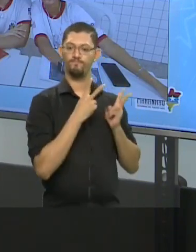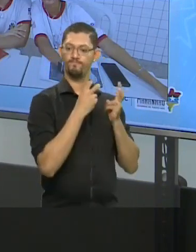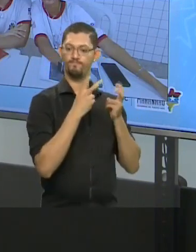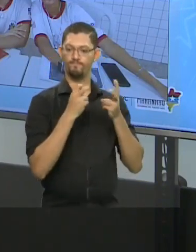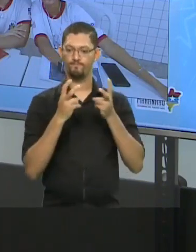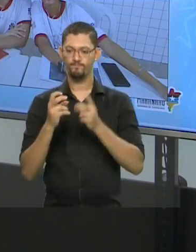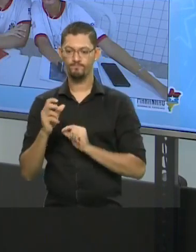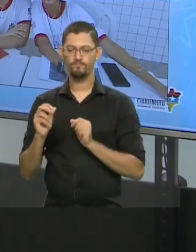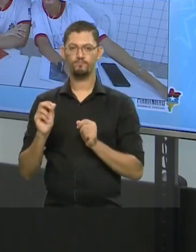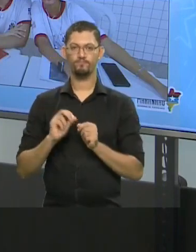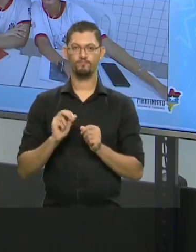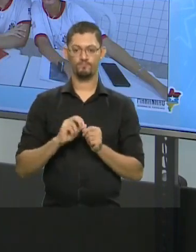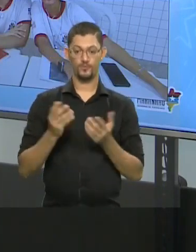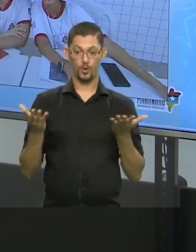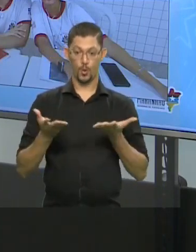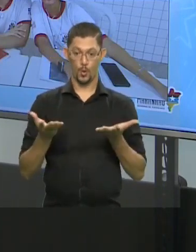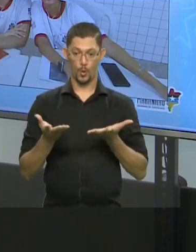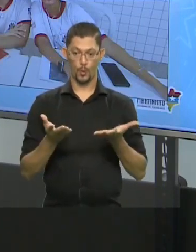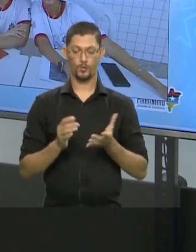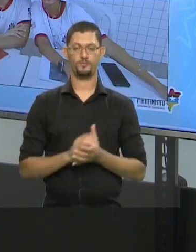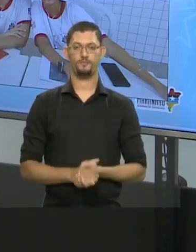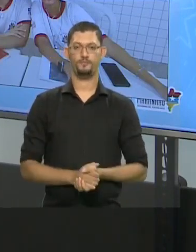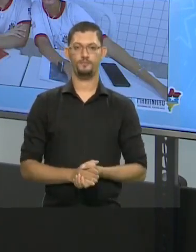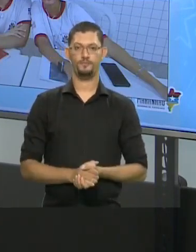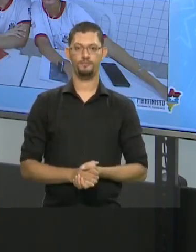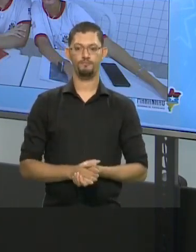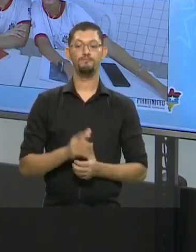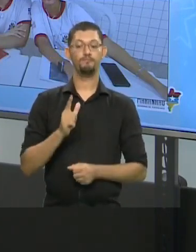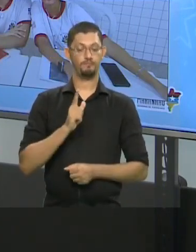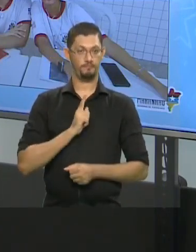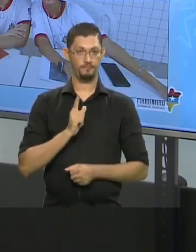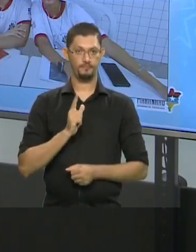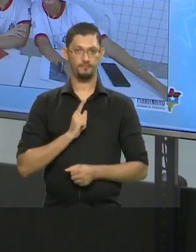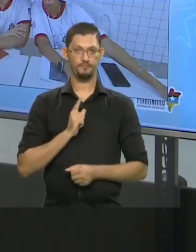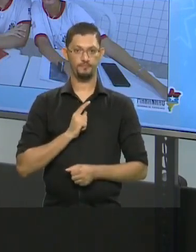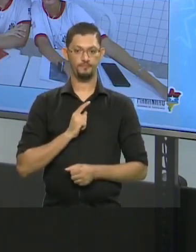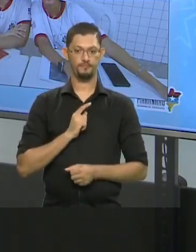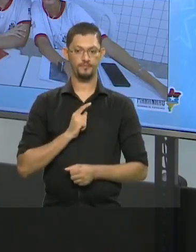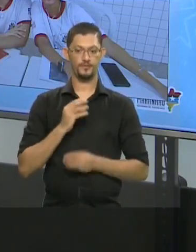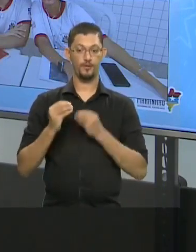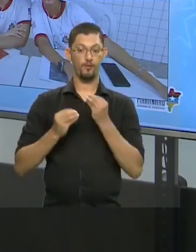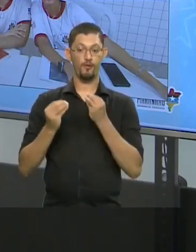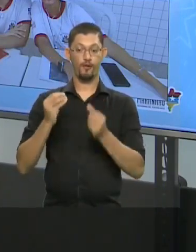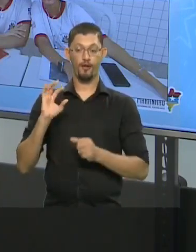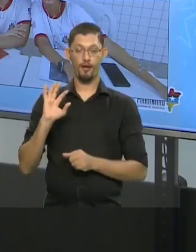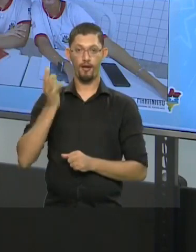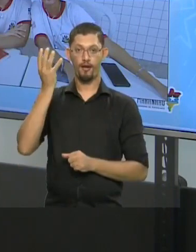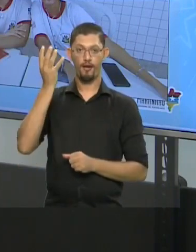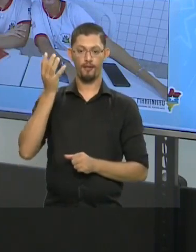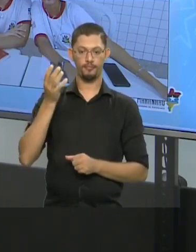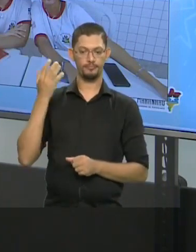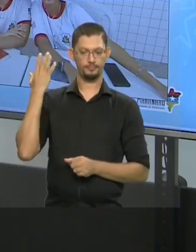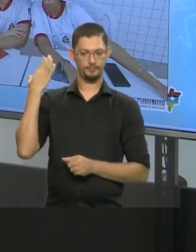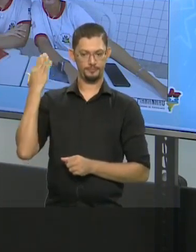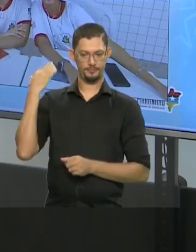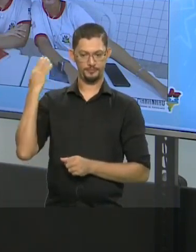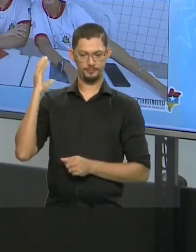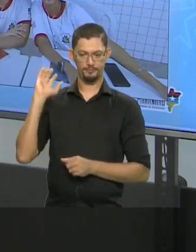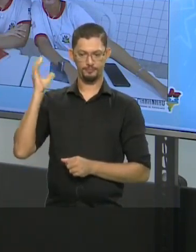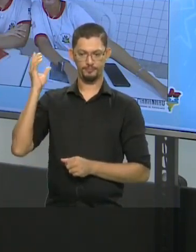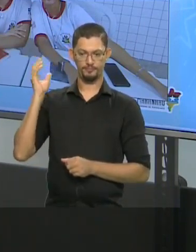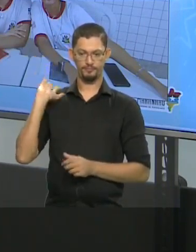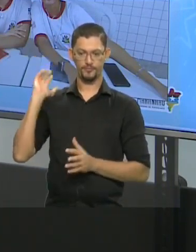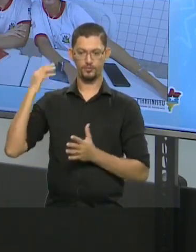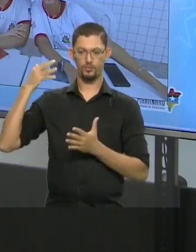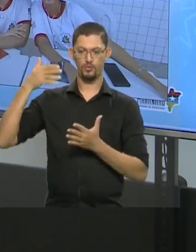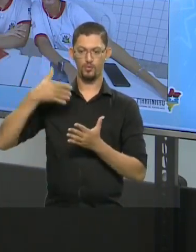que o que a gente é hoje tem, é um fruto do que existiu e de quem